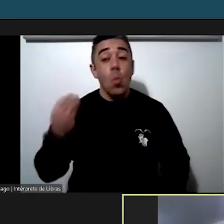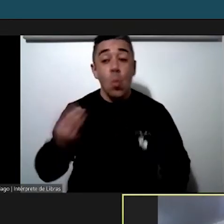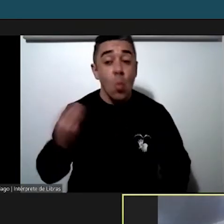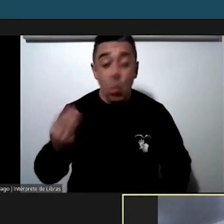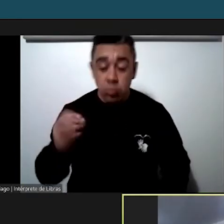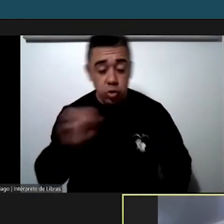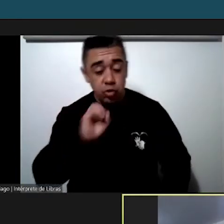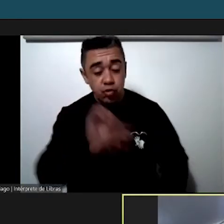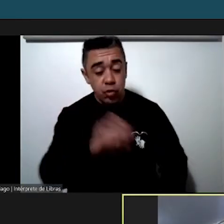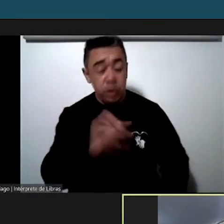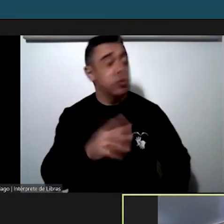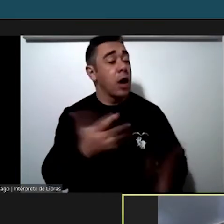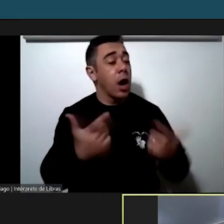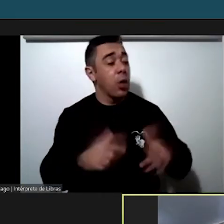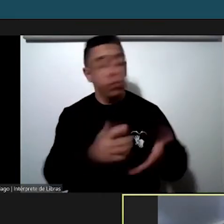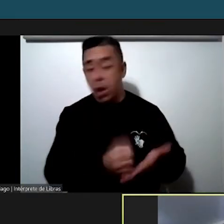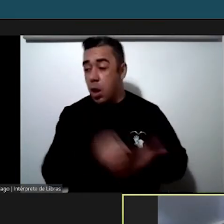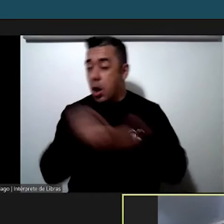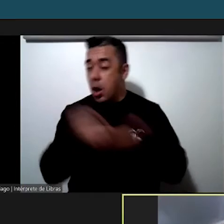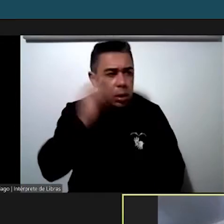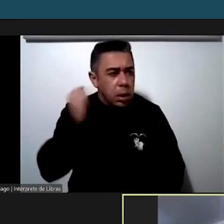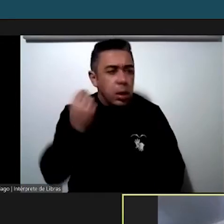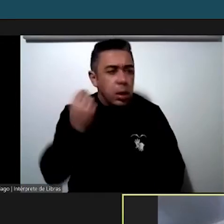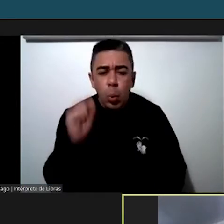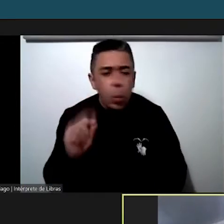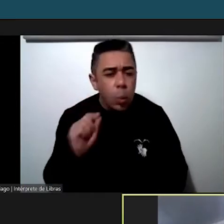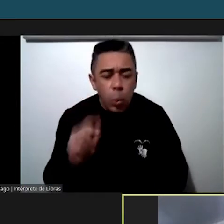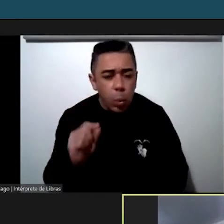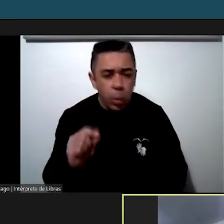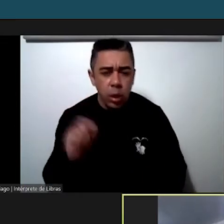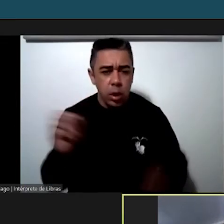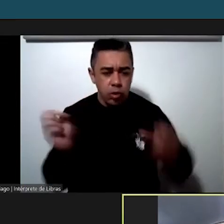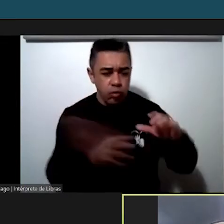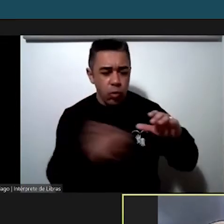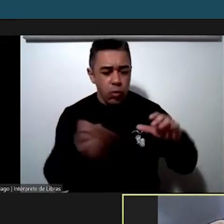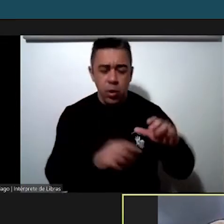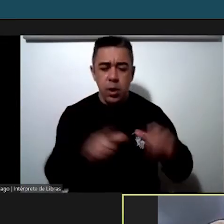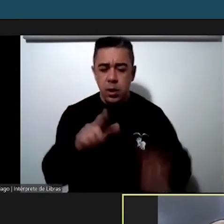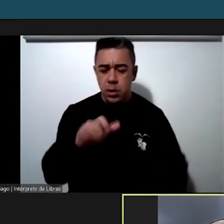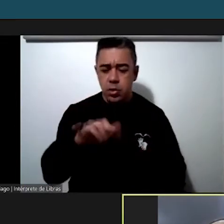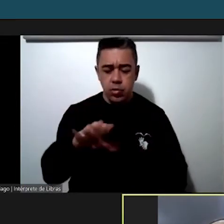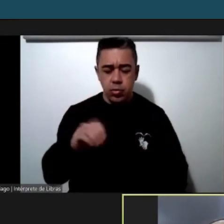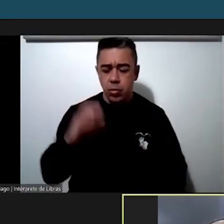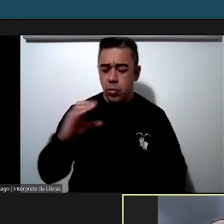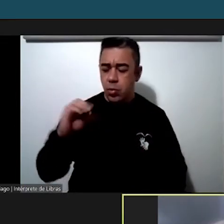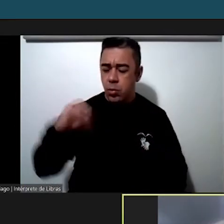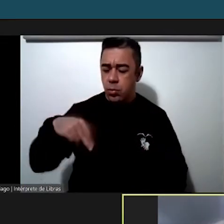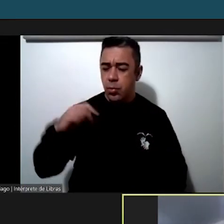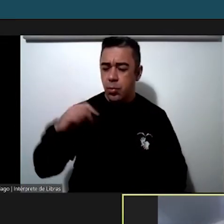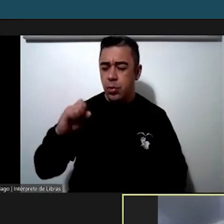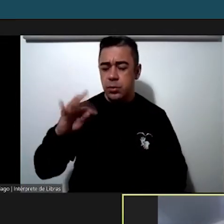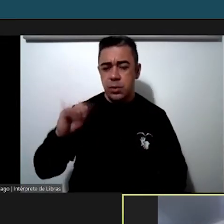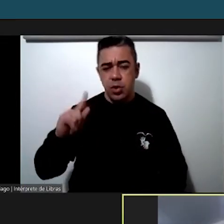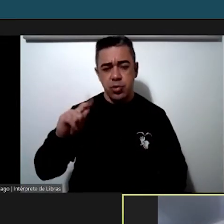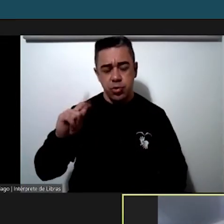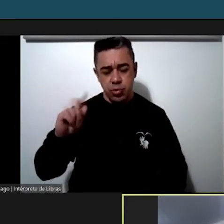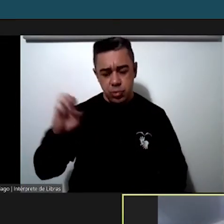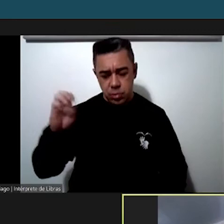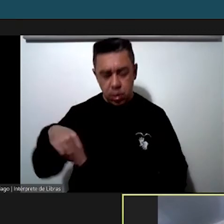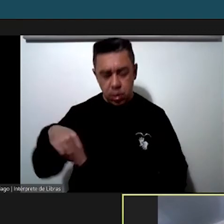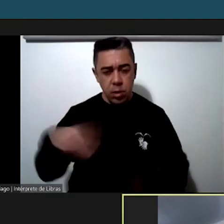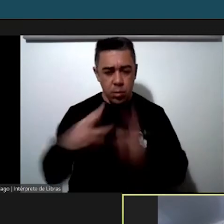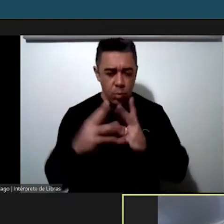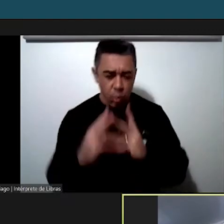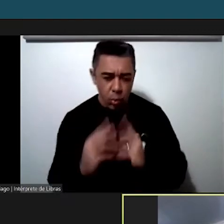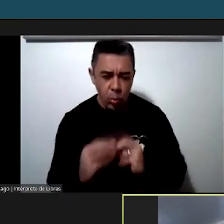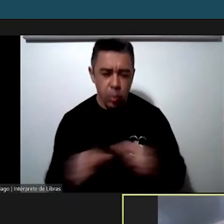sobre um pátio de compostagem no local, eu vejo isso como muito importante. Eu acho também a prática de